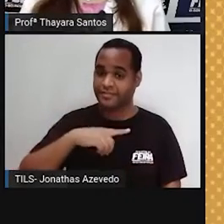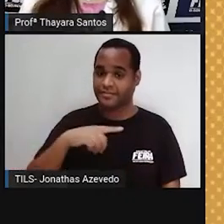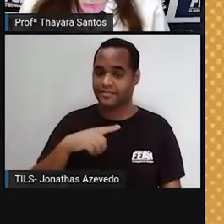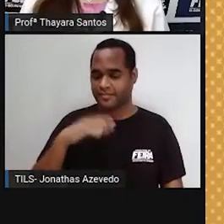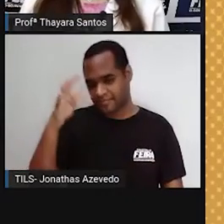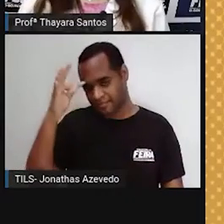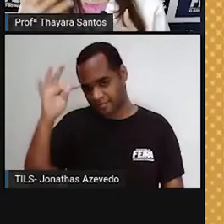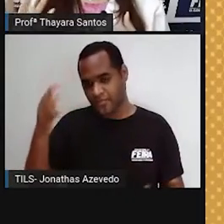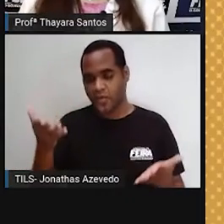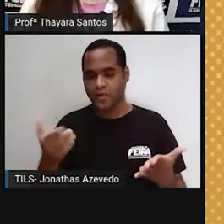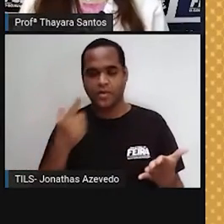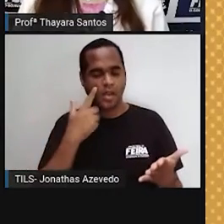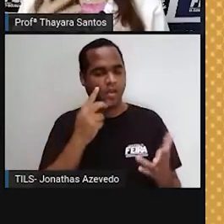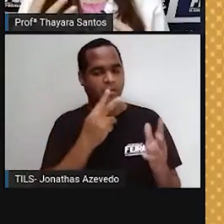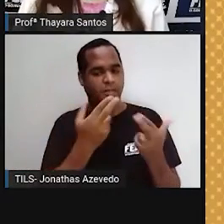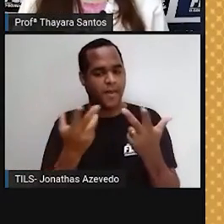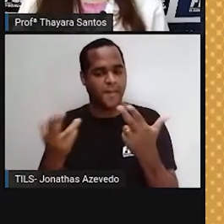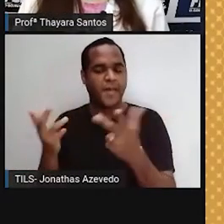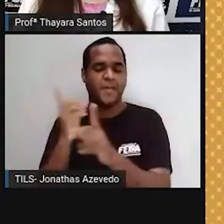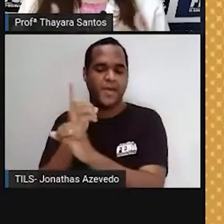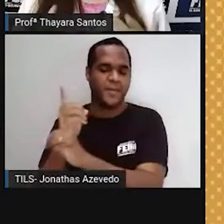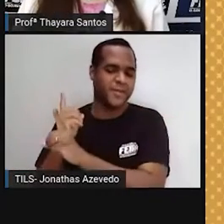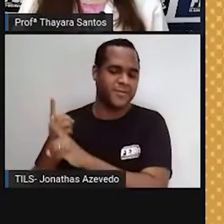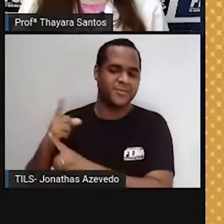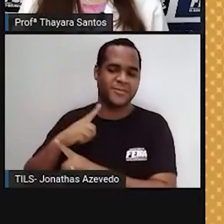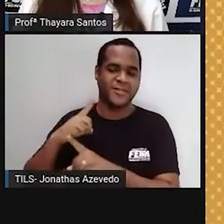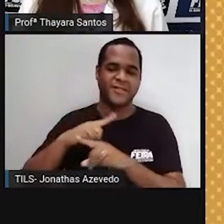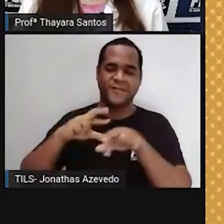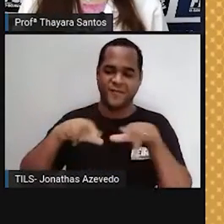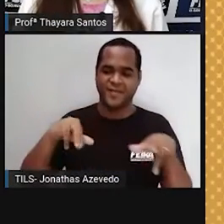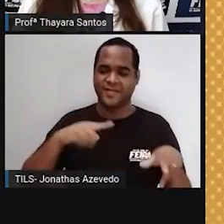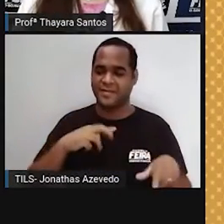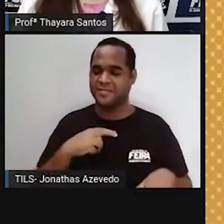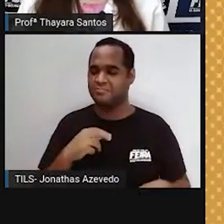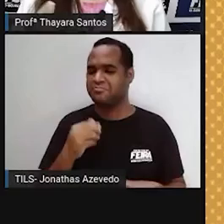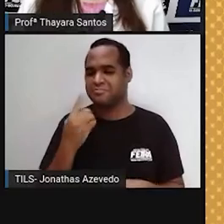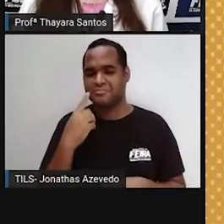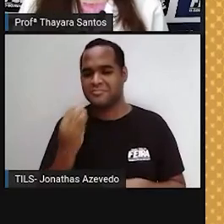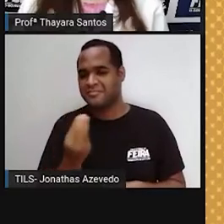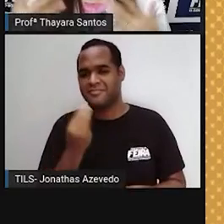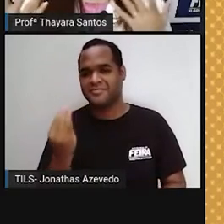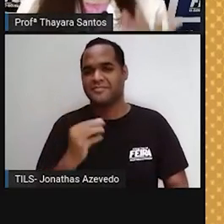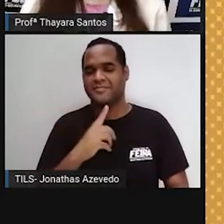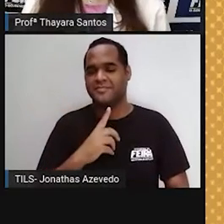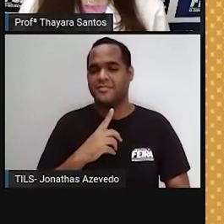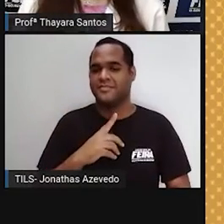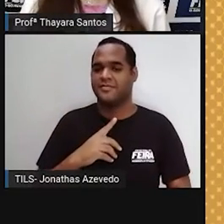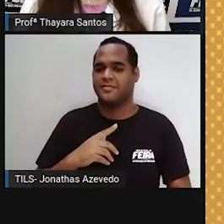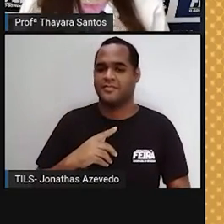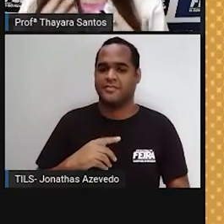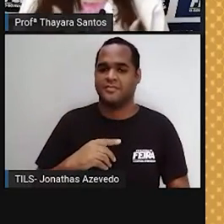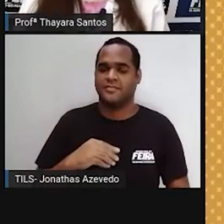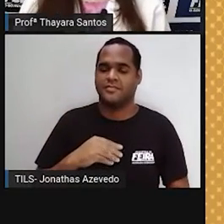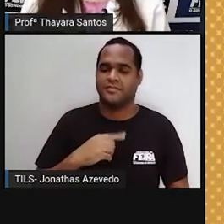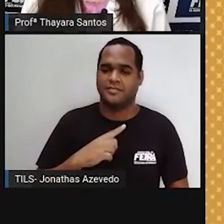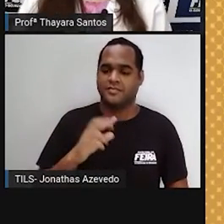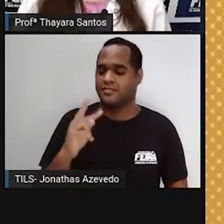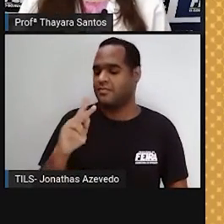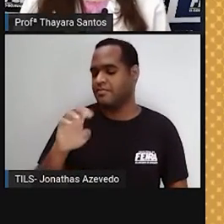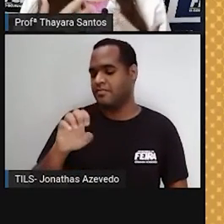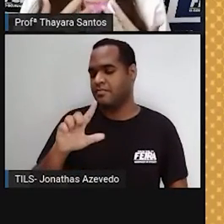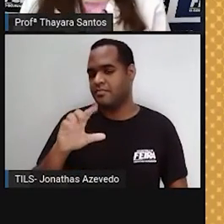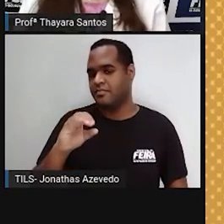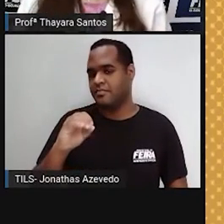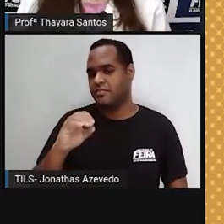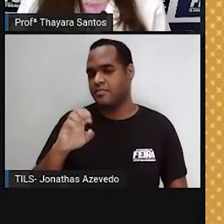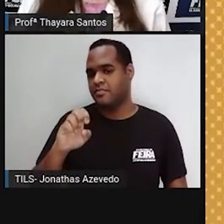caiu por Terra. E a gente sabe que a teoria que é mais válida hoje pra ciência é a teoria heliocêntrica. Que é a que diz que o sol